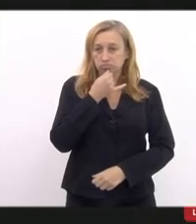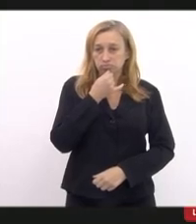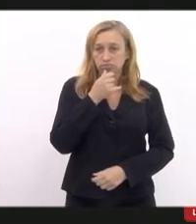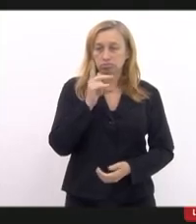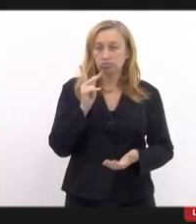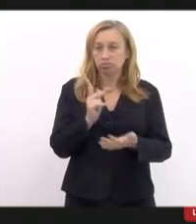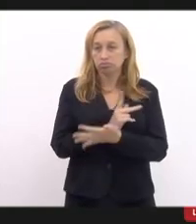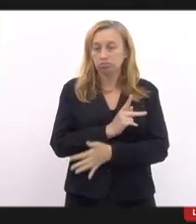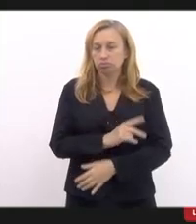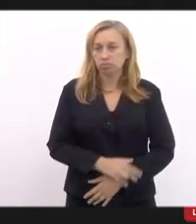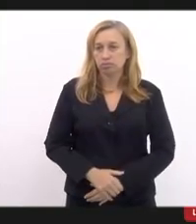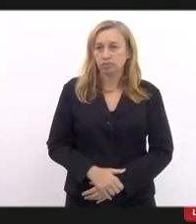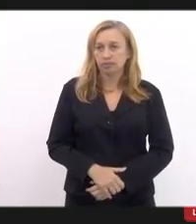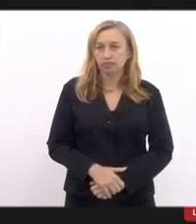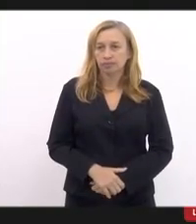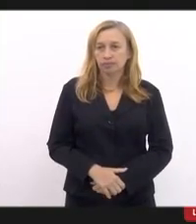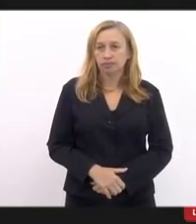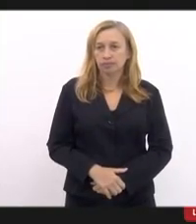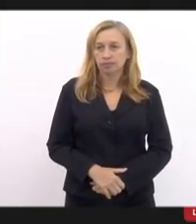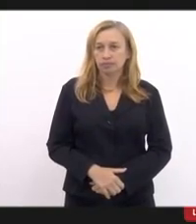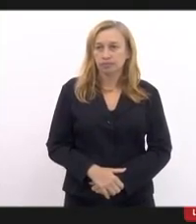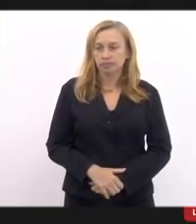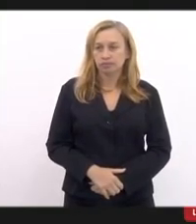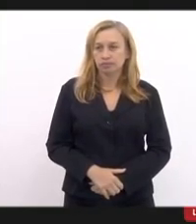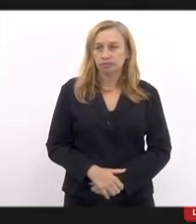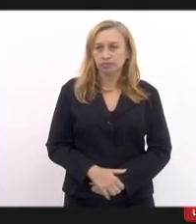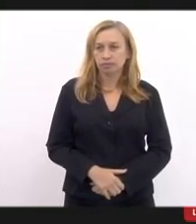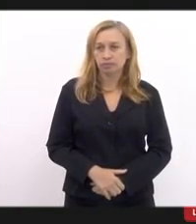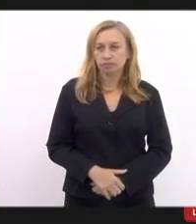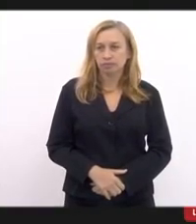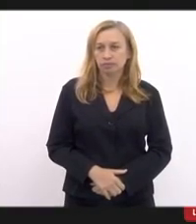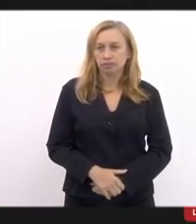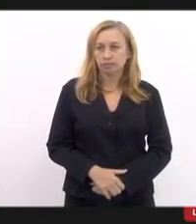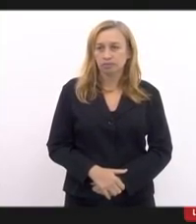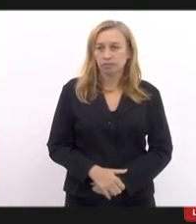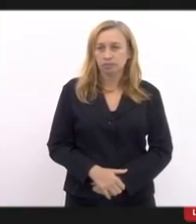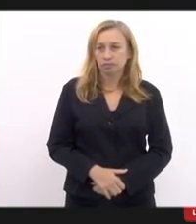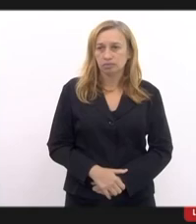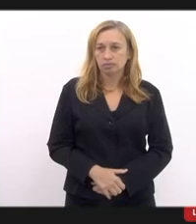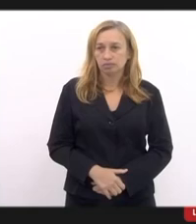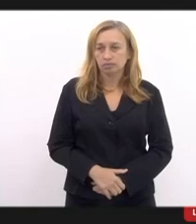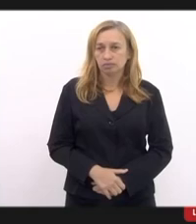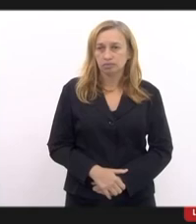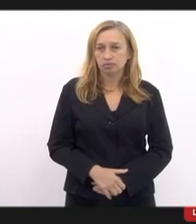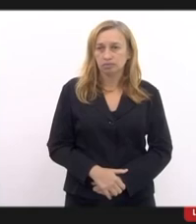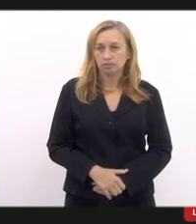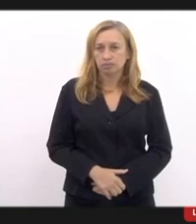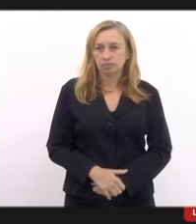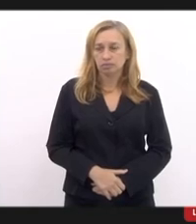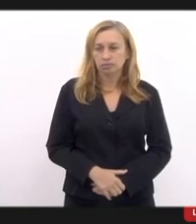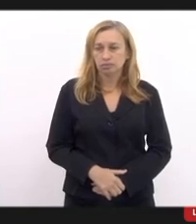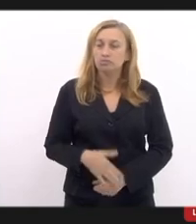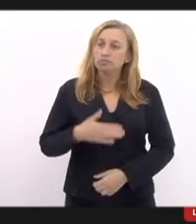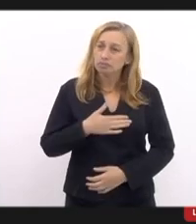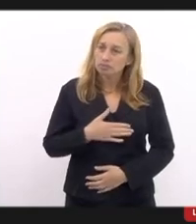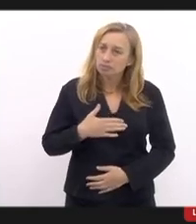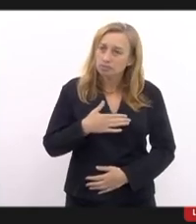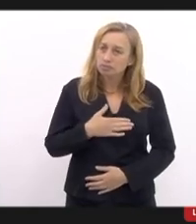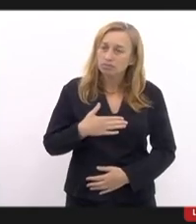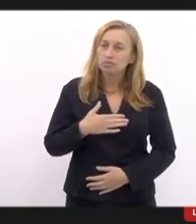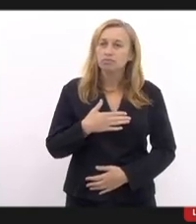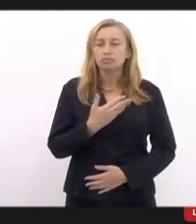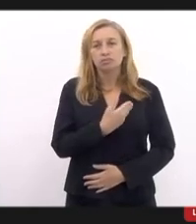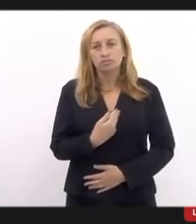aconteceu, sabe? Uma situação muito triste mesmo. E eu, eu, sim, eu gostaria que os